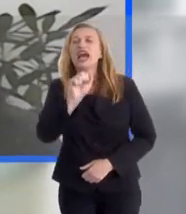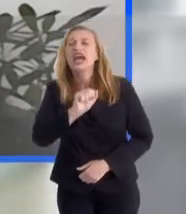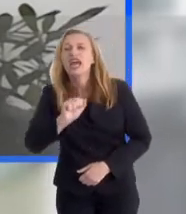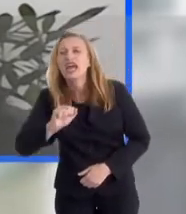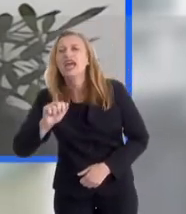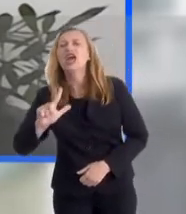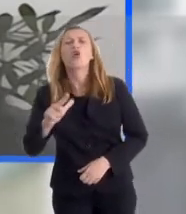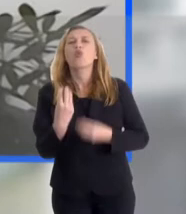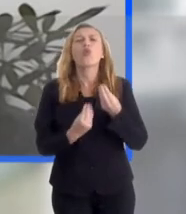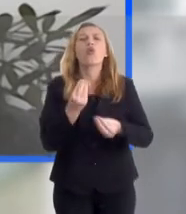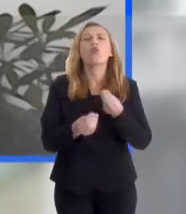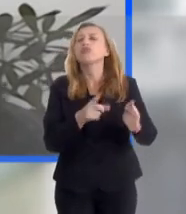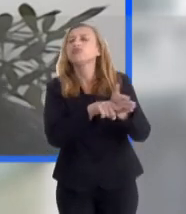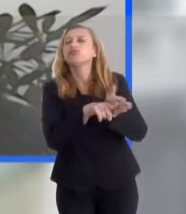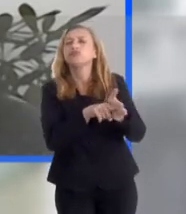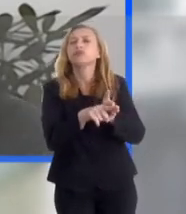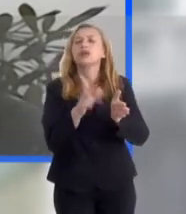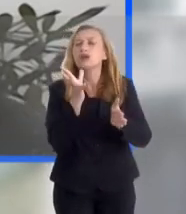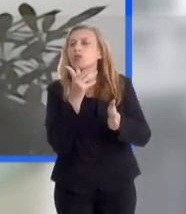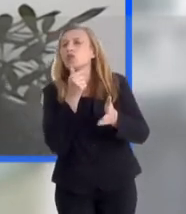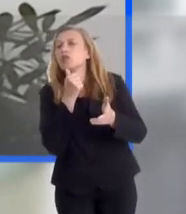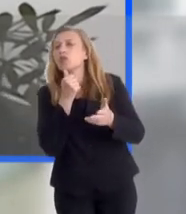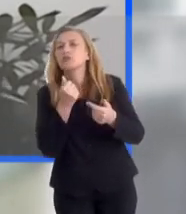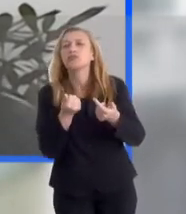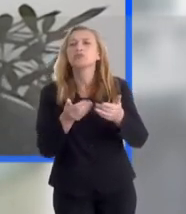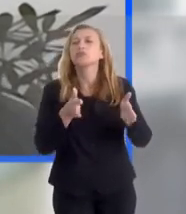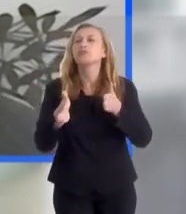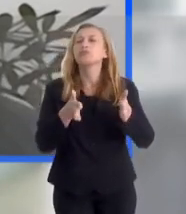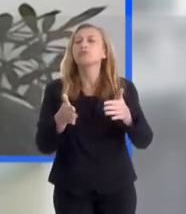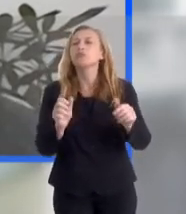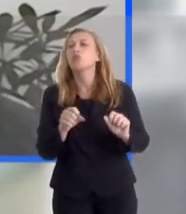Raquel, como é que foi feita essa pesquisa? Durou quanto tempo?